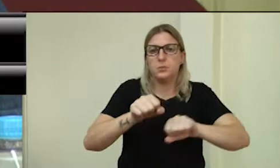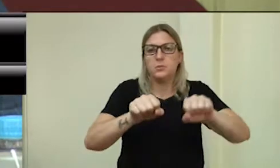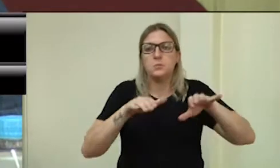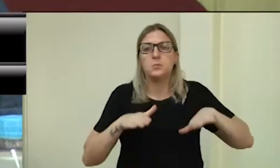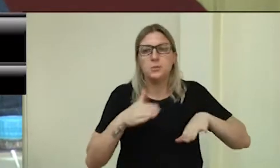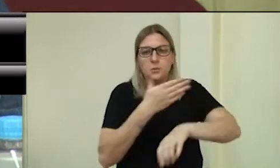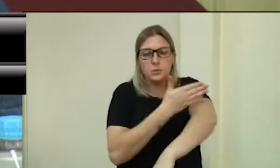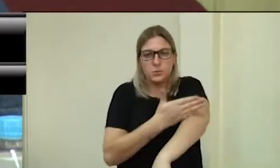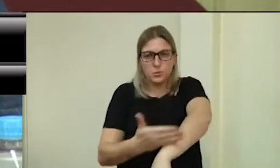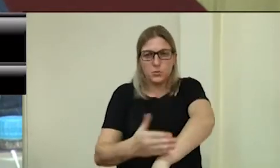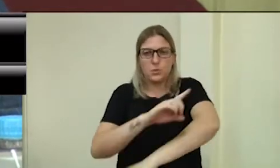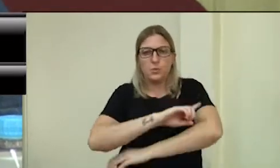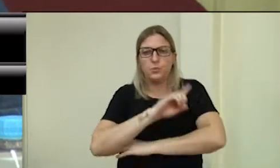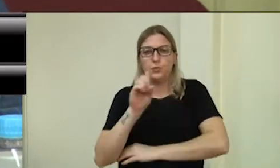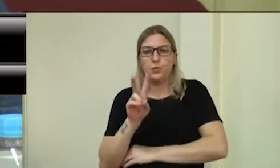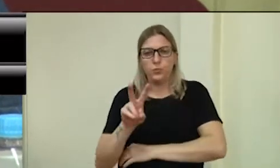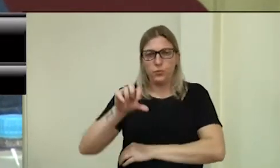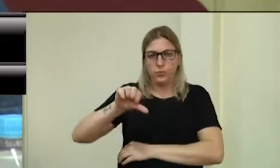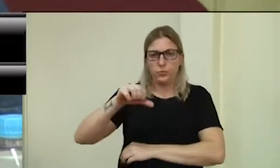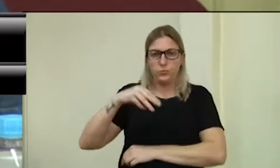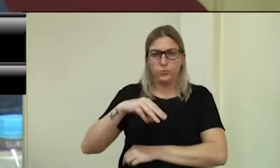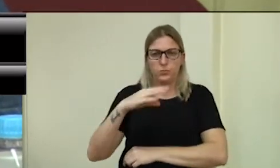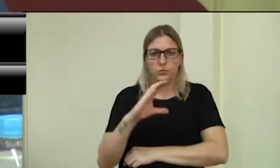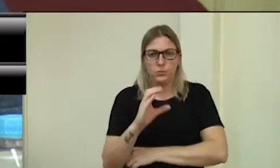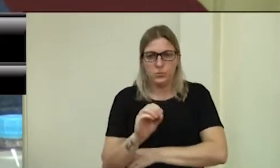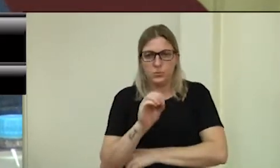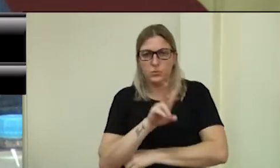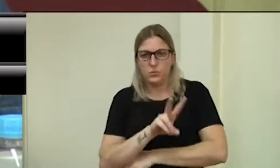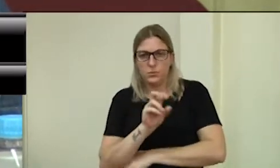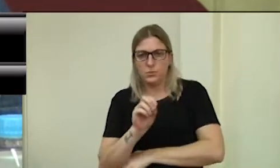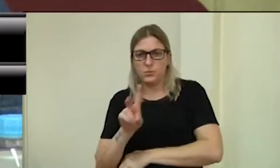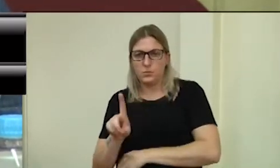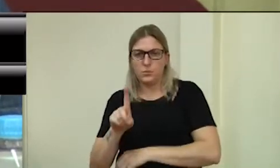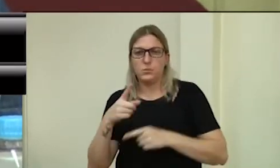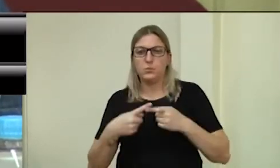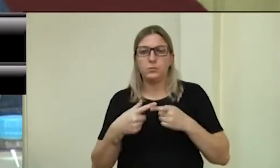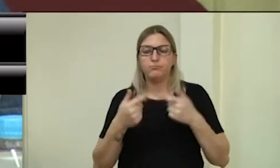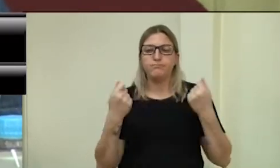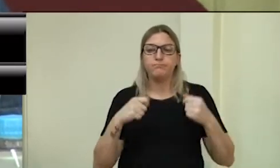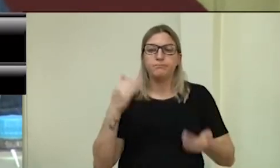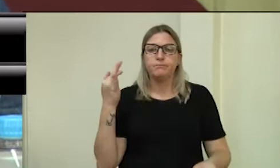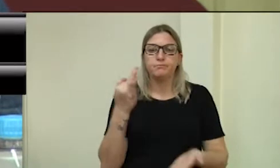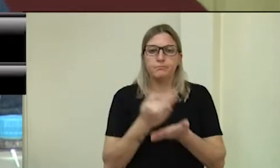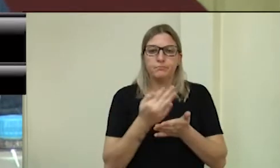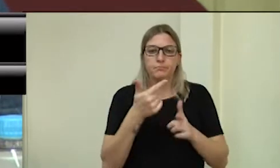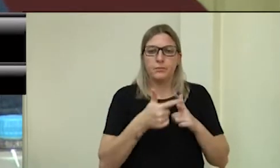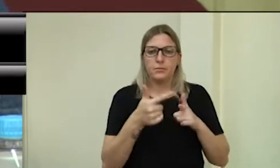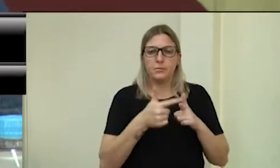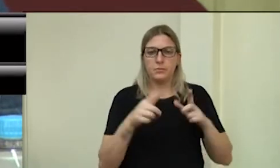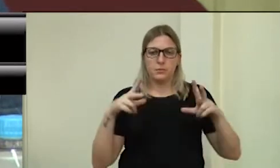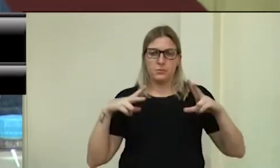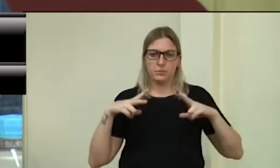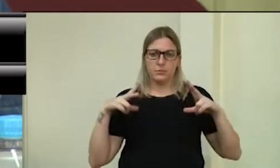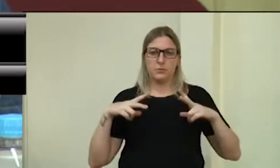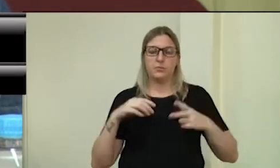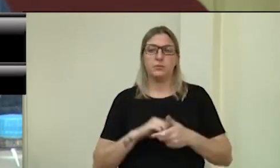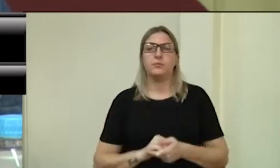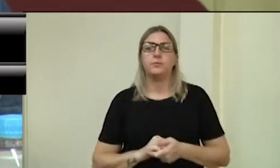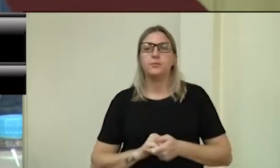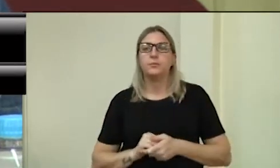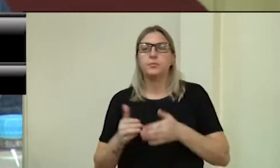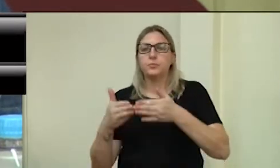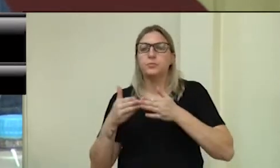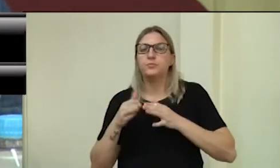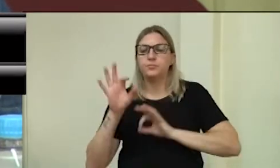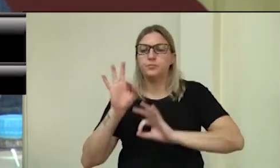plenária no dia 29 de março de 2021, tendo em vista suas ausências por motivos pessoais. Solicito